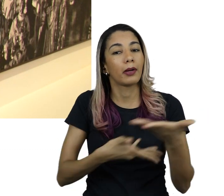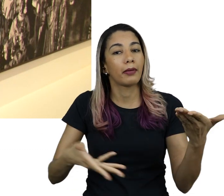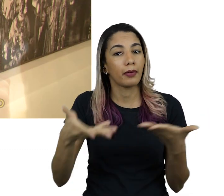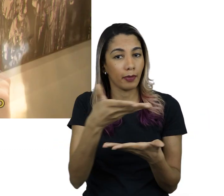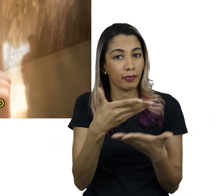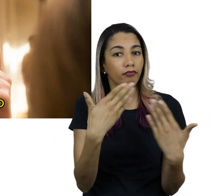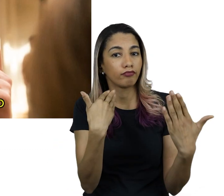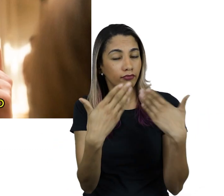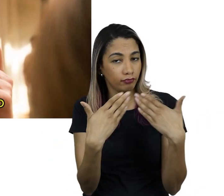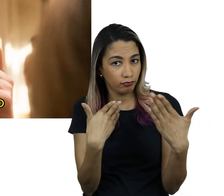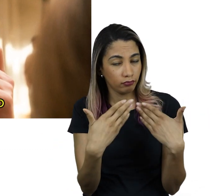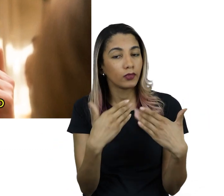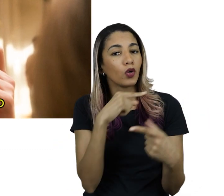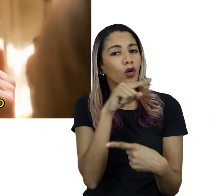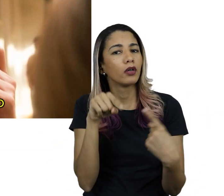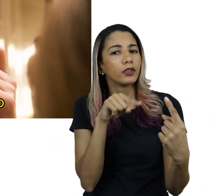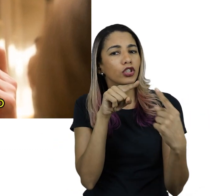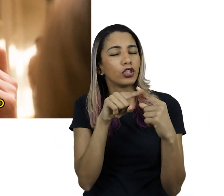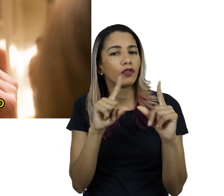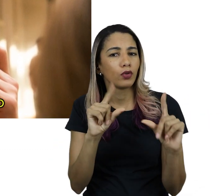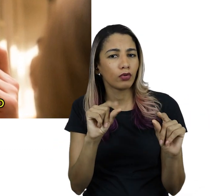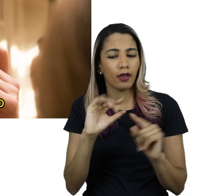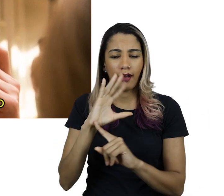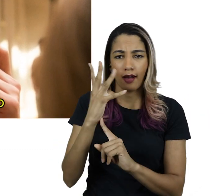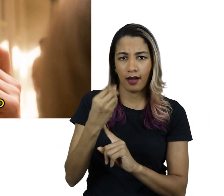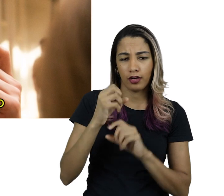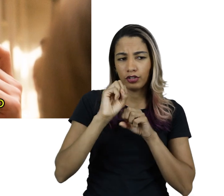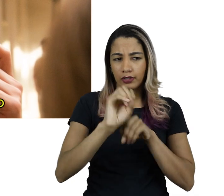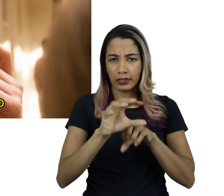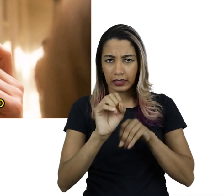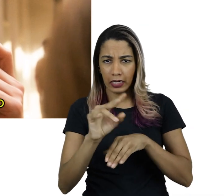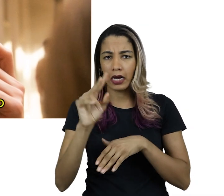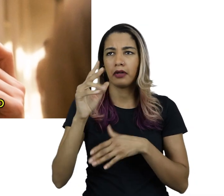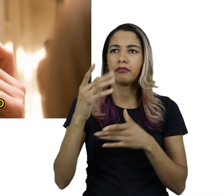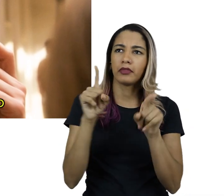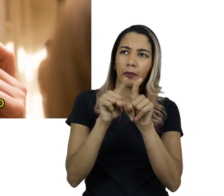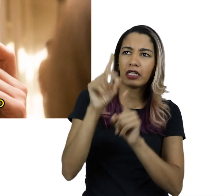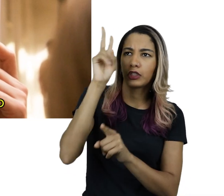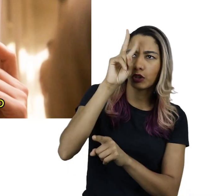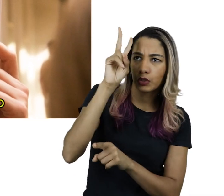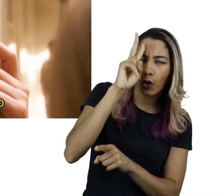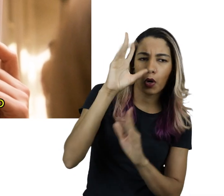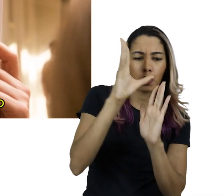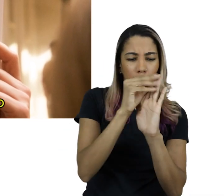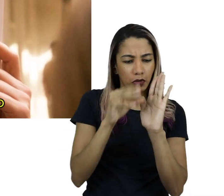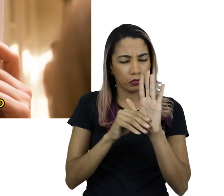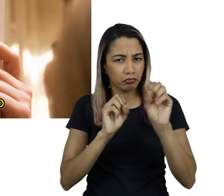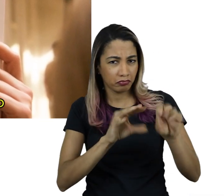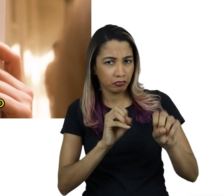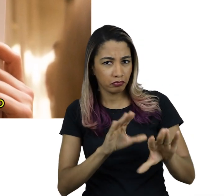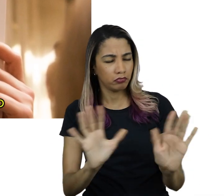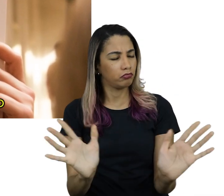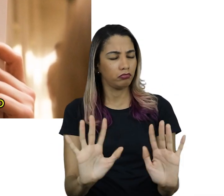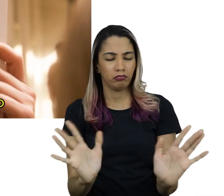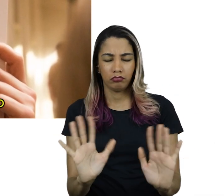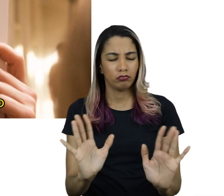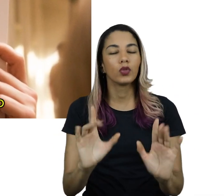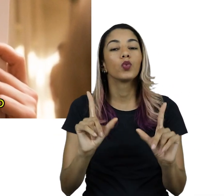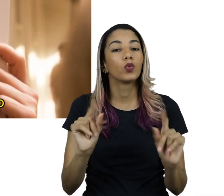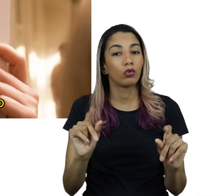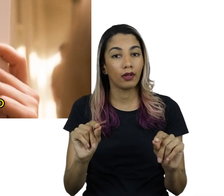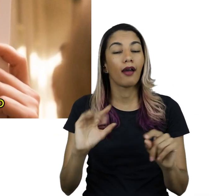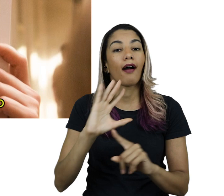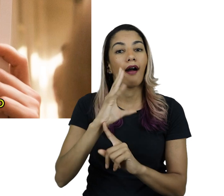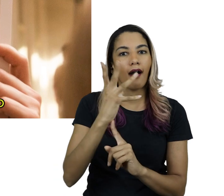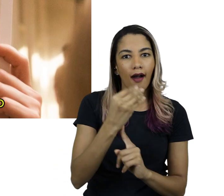sociabilização. Nossa intenção não é a de ensinar a arte, sua história ou conteúdos, e sim,